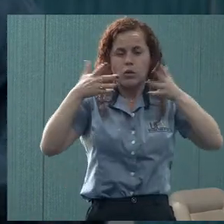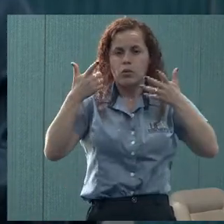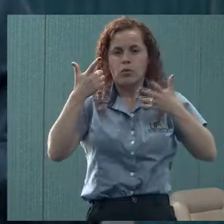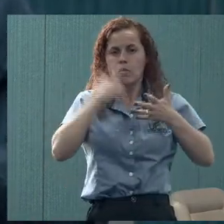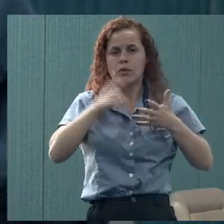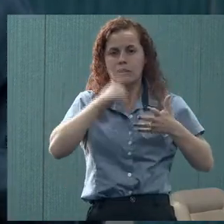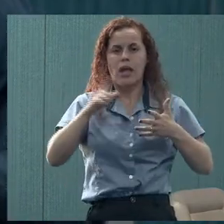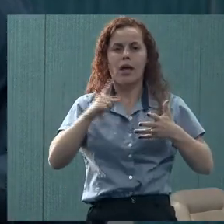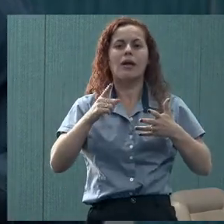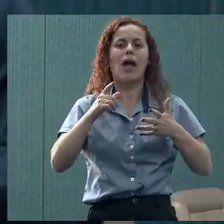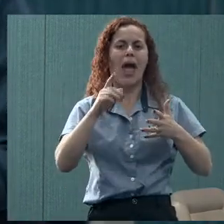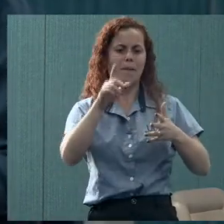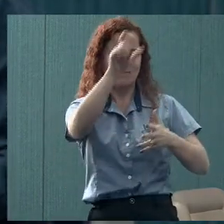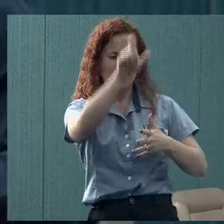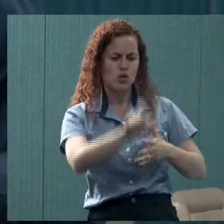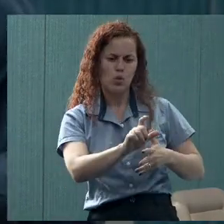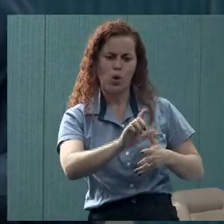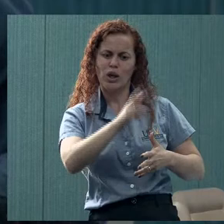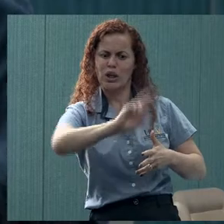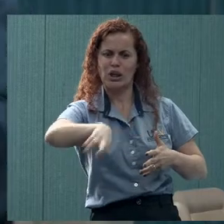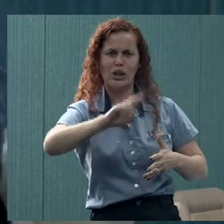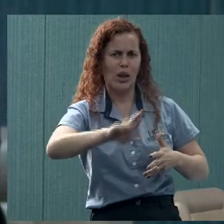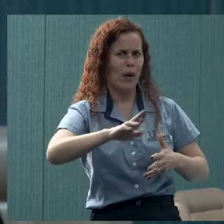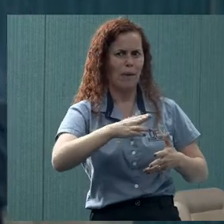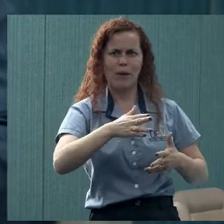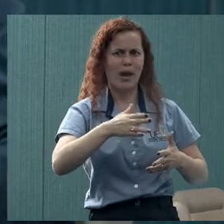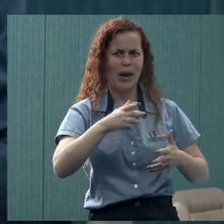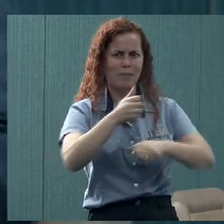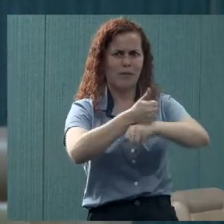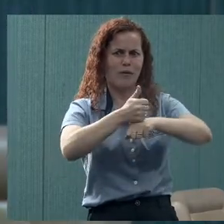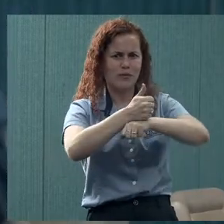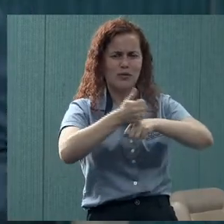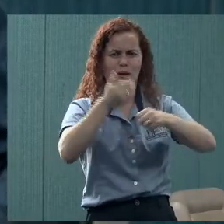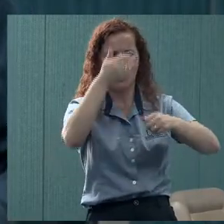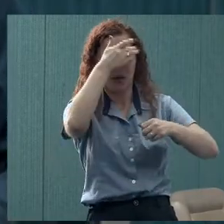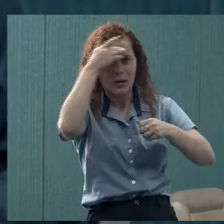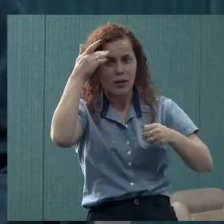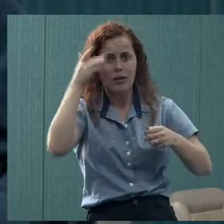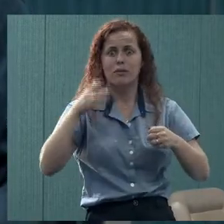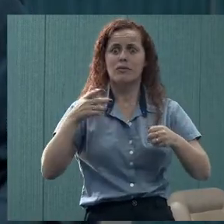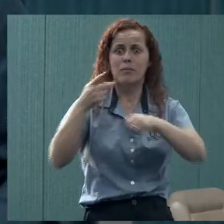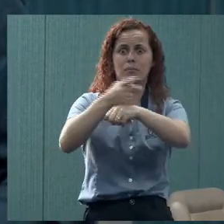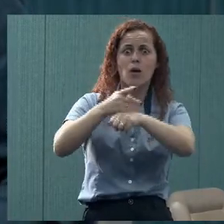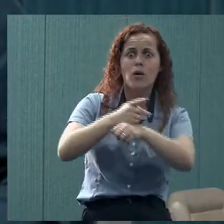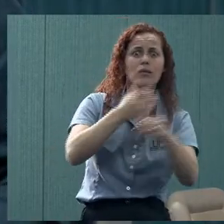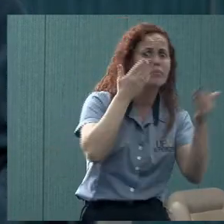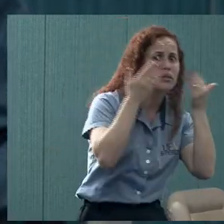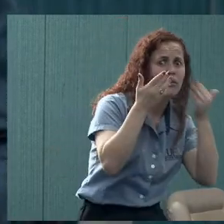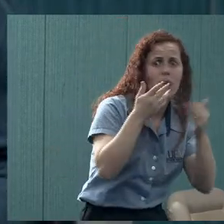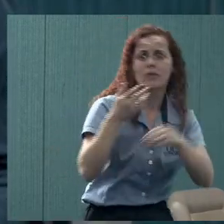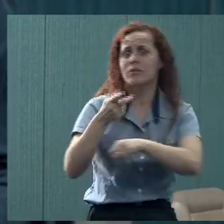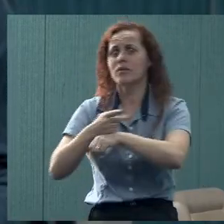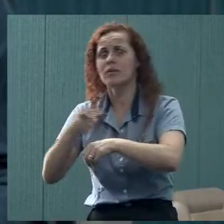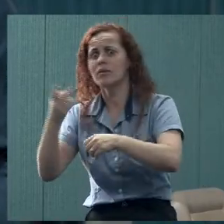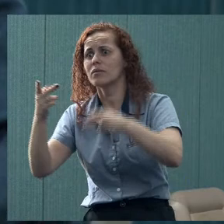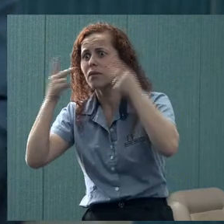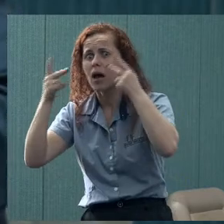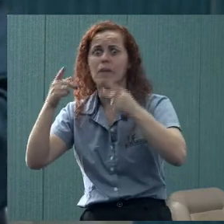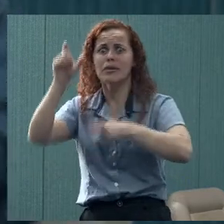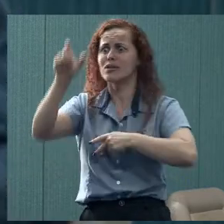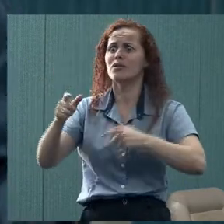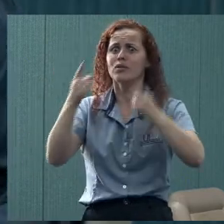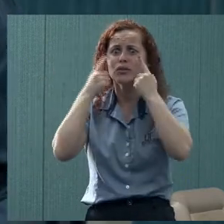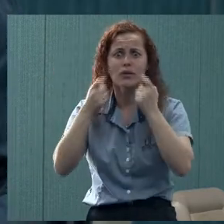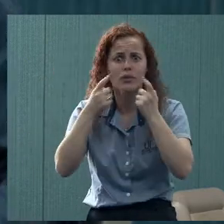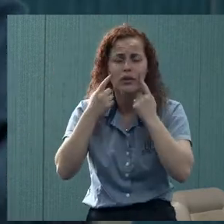não é da psicologia, a psiquiatria, quando chora, procura o psicólogo, procura o psiquiatra, não necessariamente, a pessoa só está chorando, não